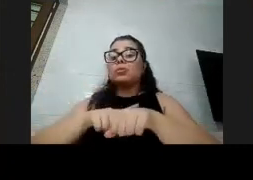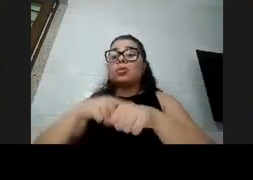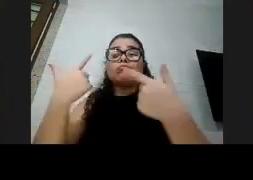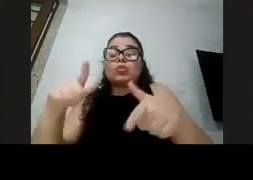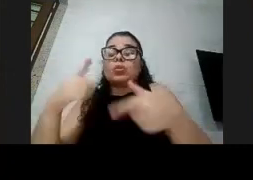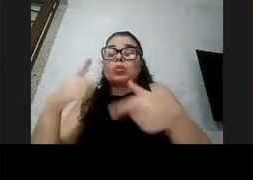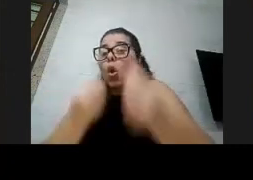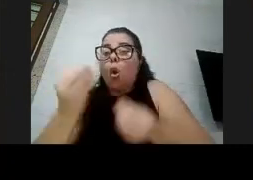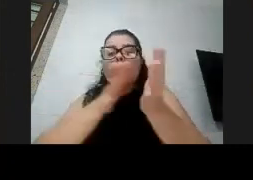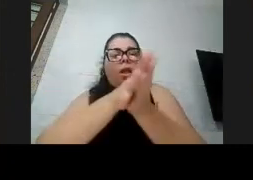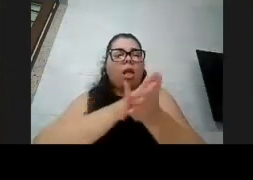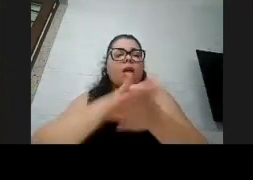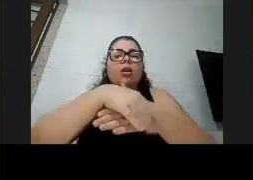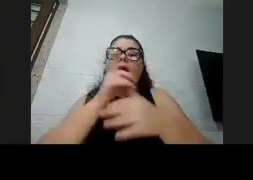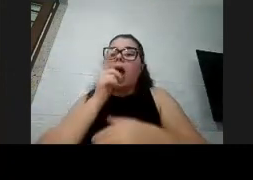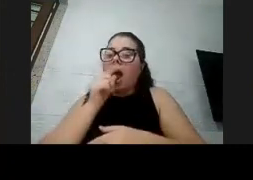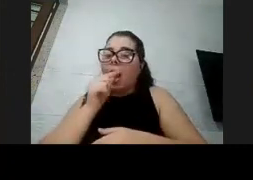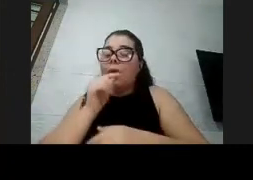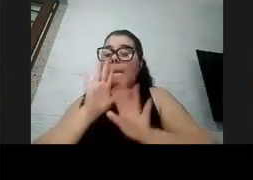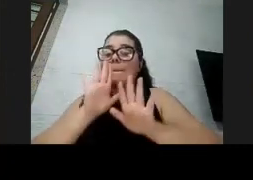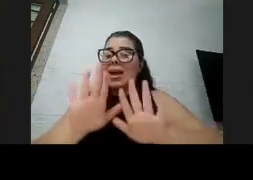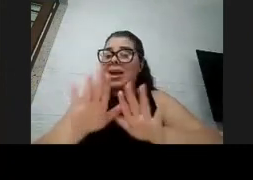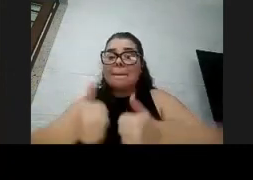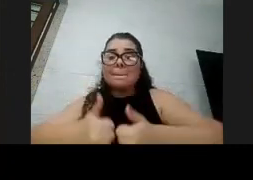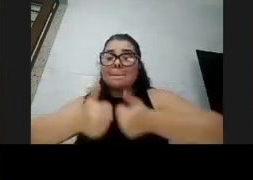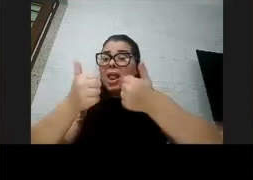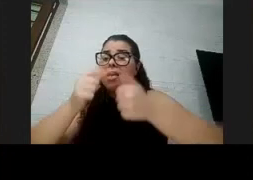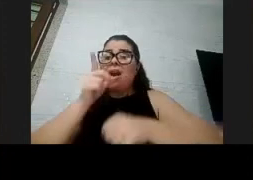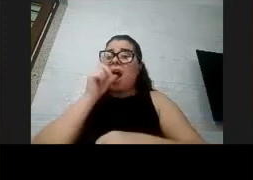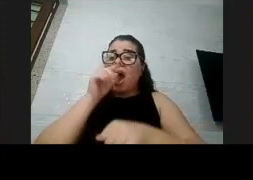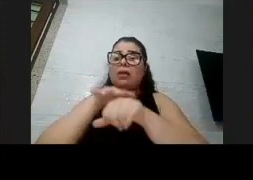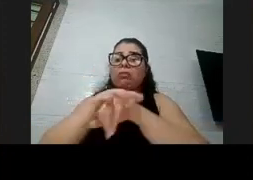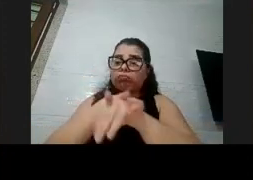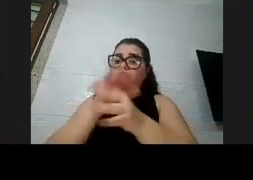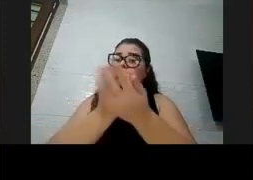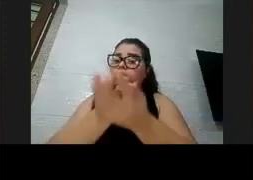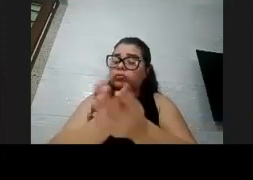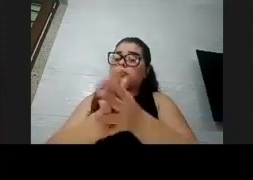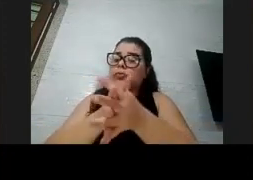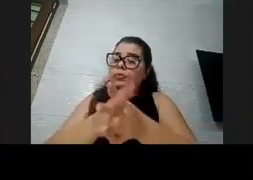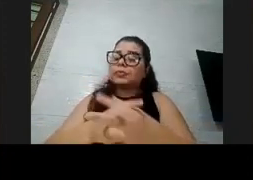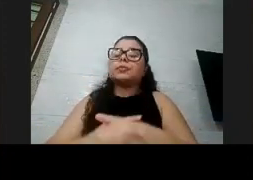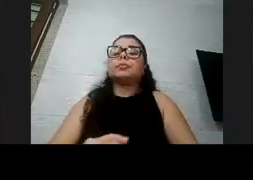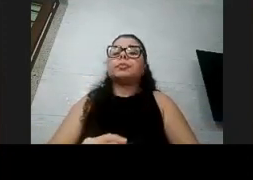a pia com água e sabão e deixar o álcool gel para essas ocasiões